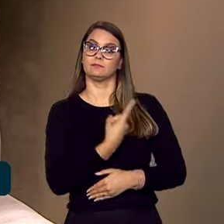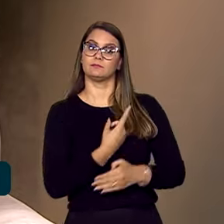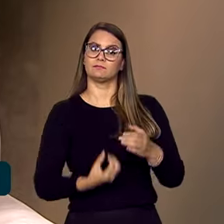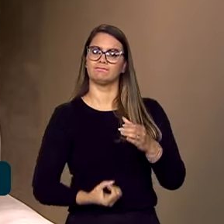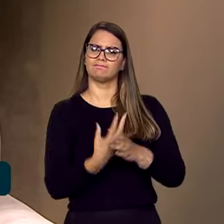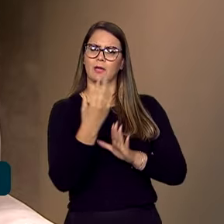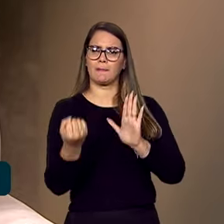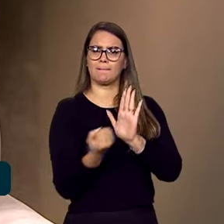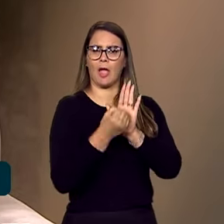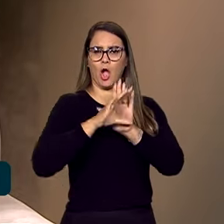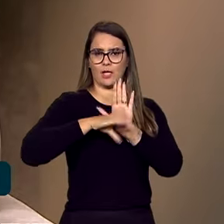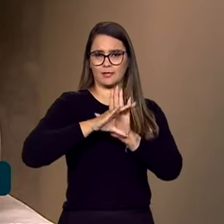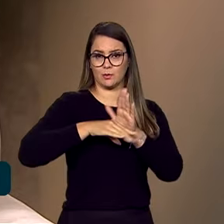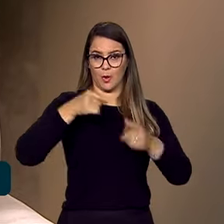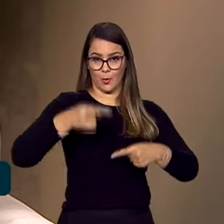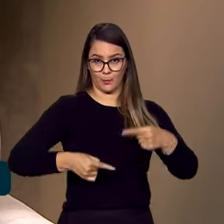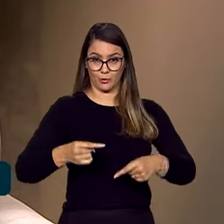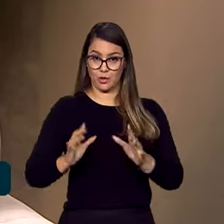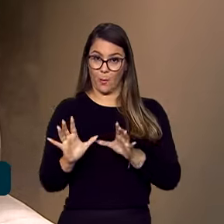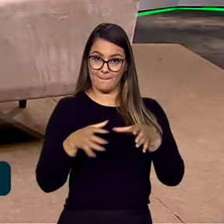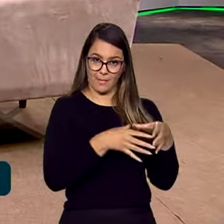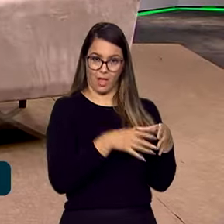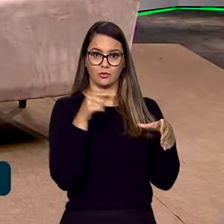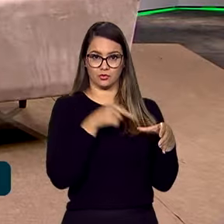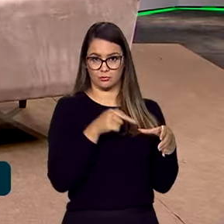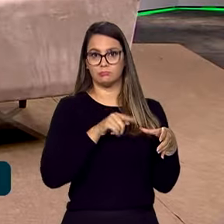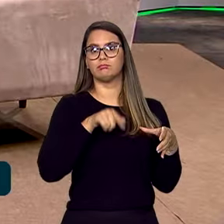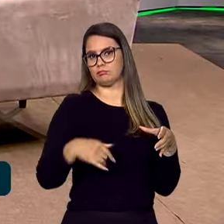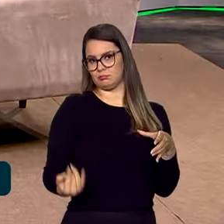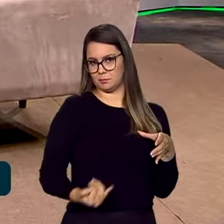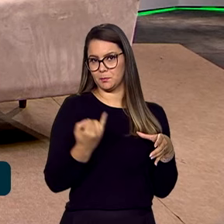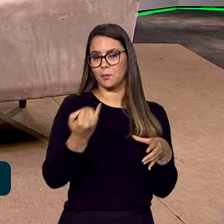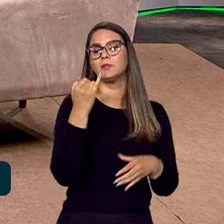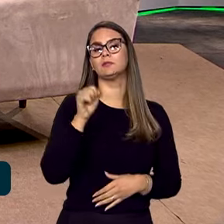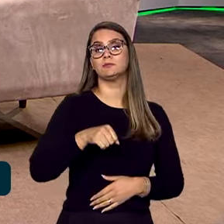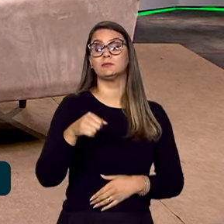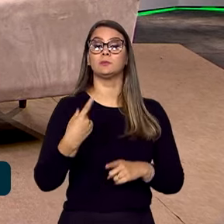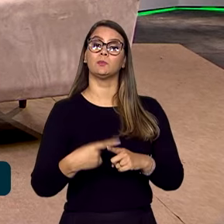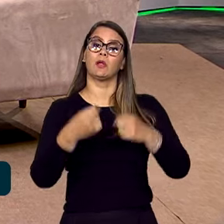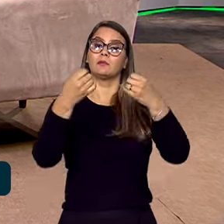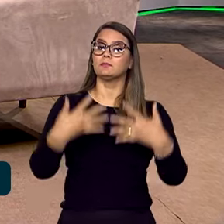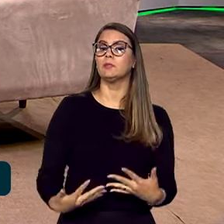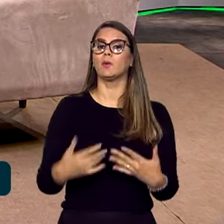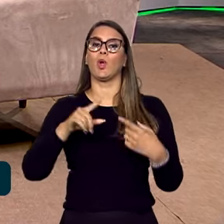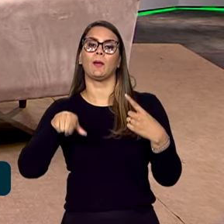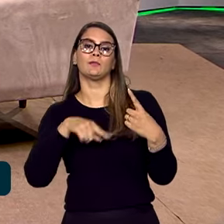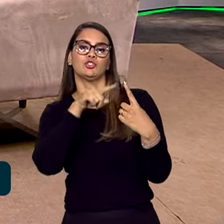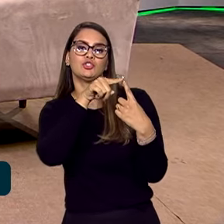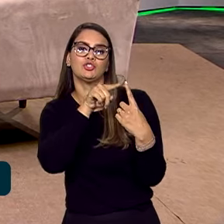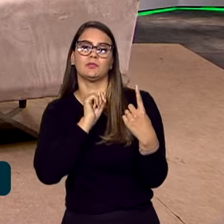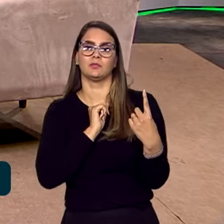marco conceitual da política, que é uma parte da política, mas é uma parte muito importante, porque ela define os objetivos,